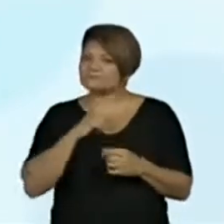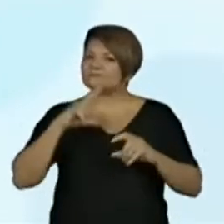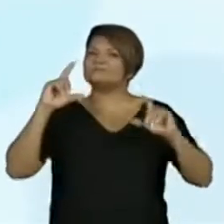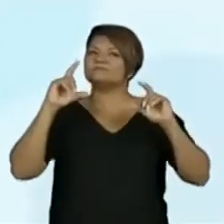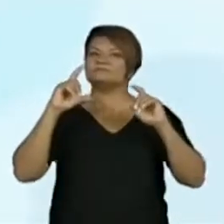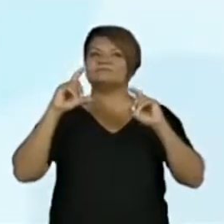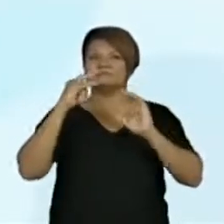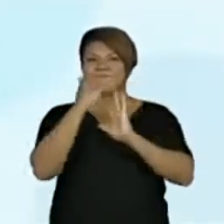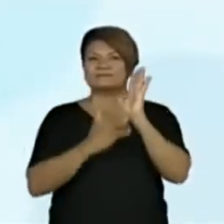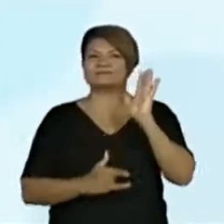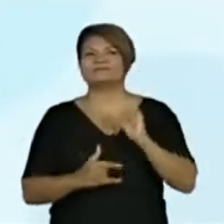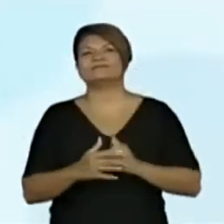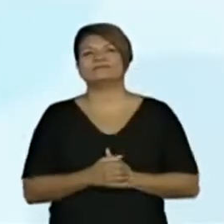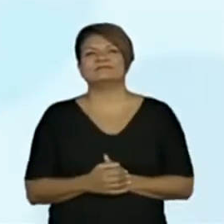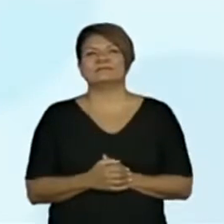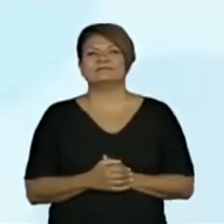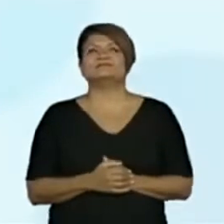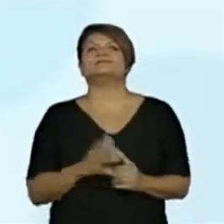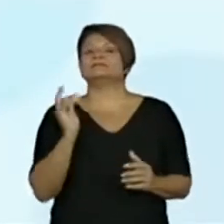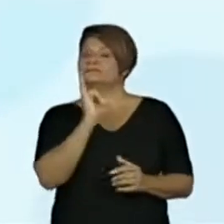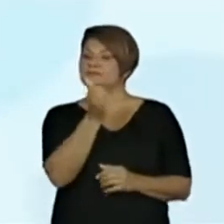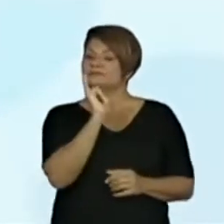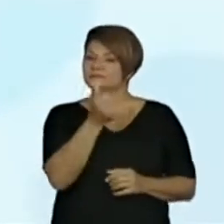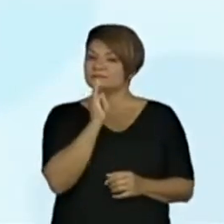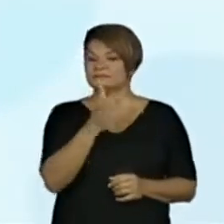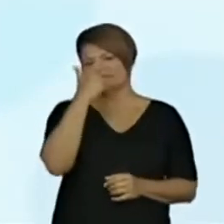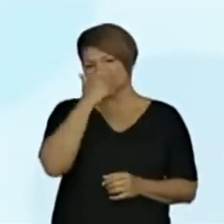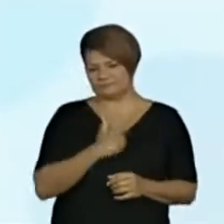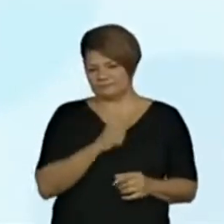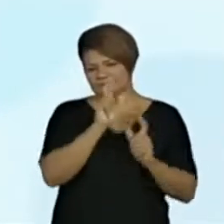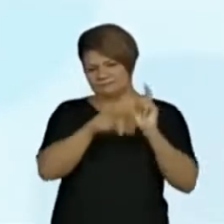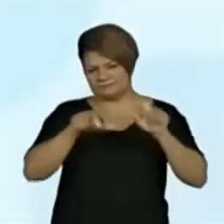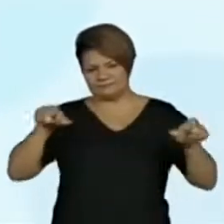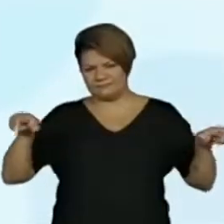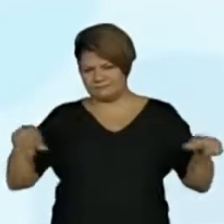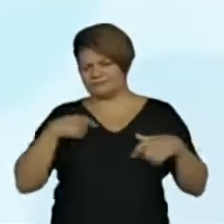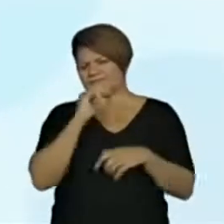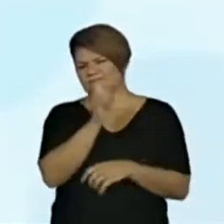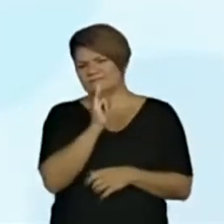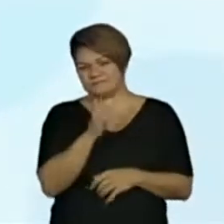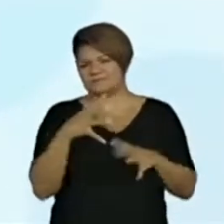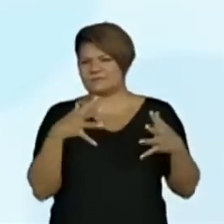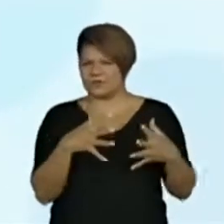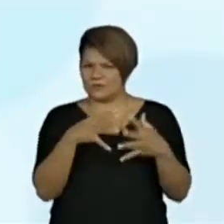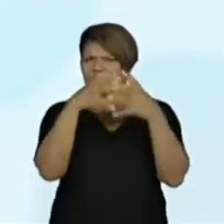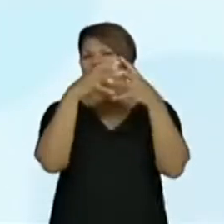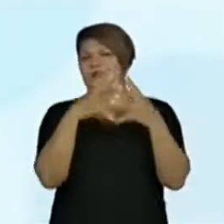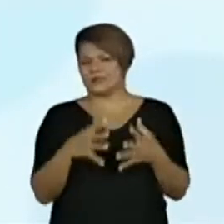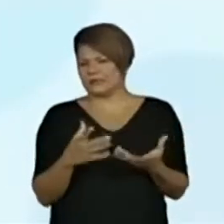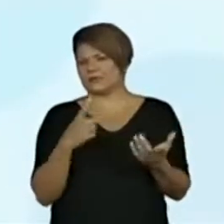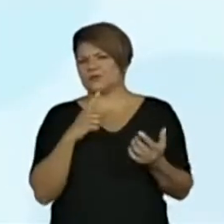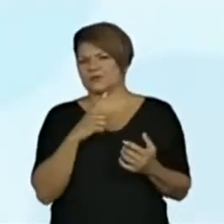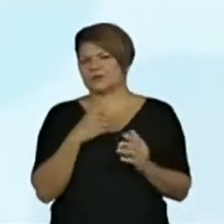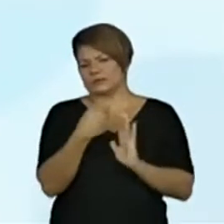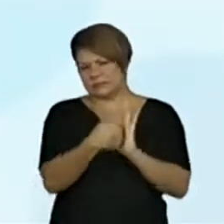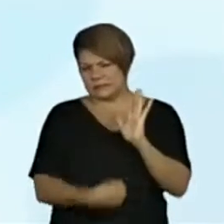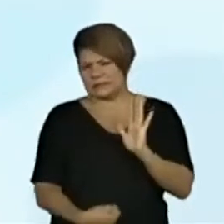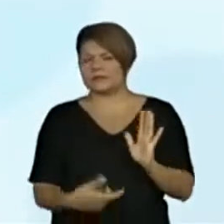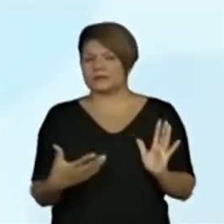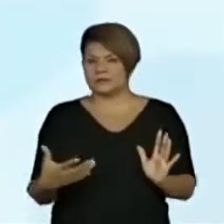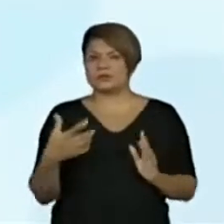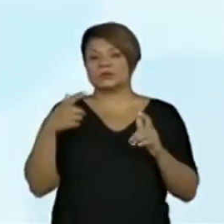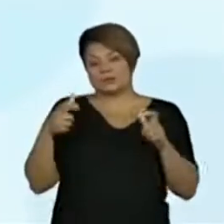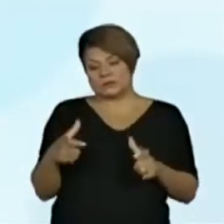Opa, já enrasquei logo de manhã. Da narrativa, personagens, narrador, conflitos, conflito, enredo, tempo e